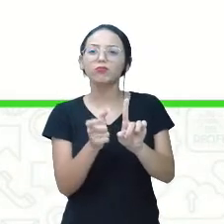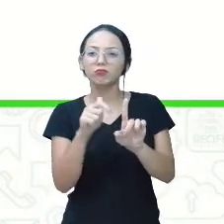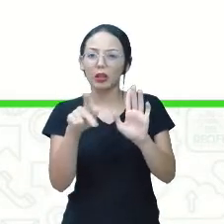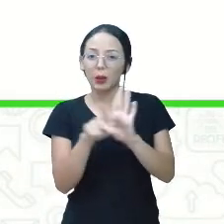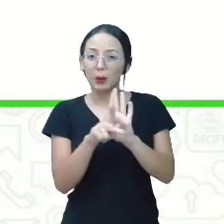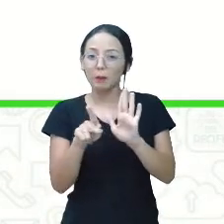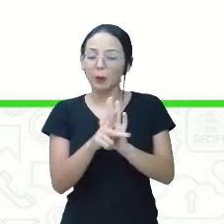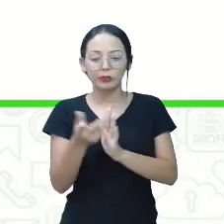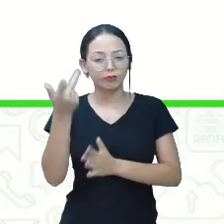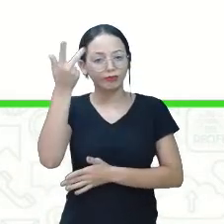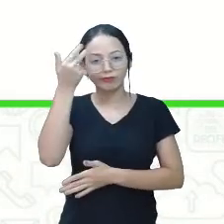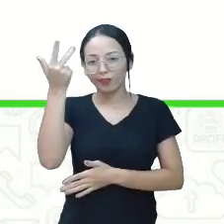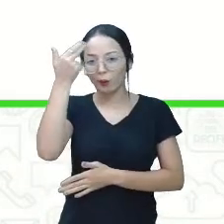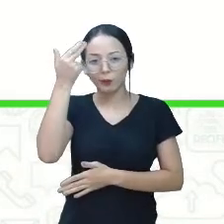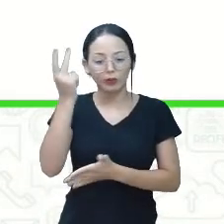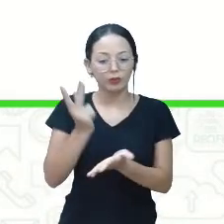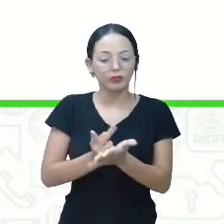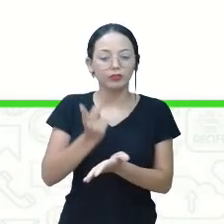o mais comum.